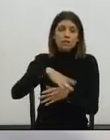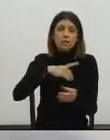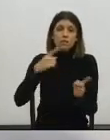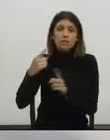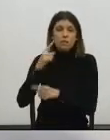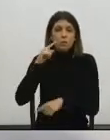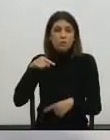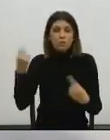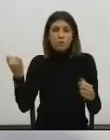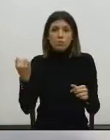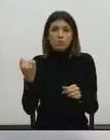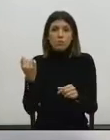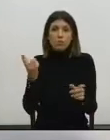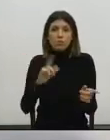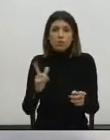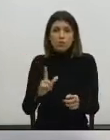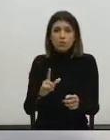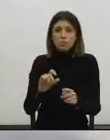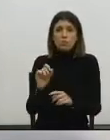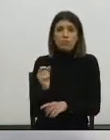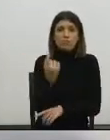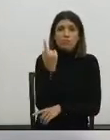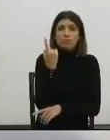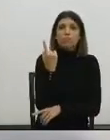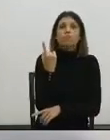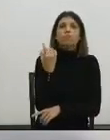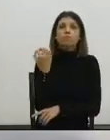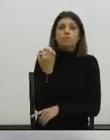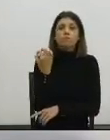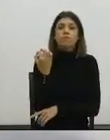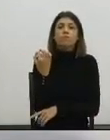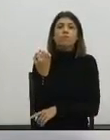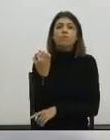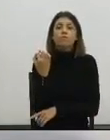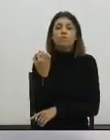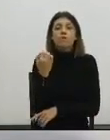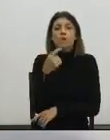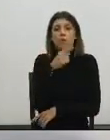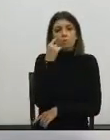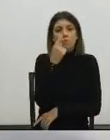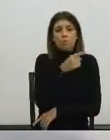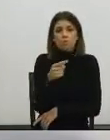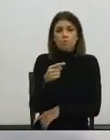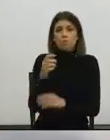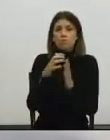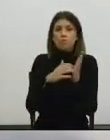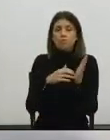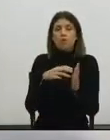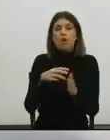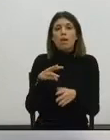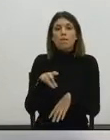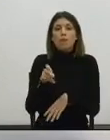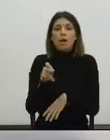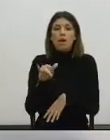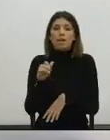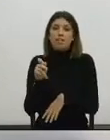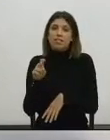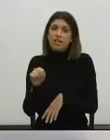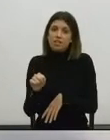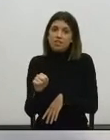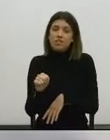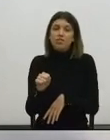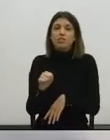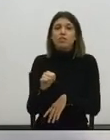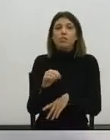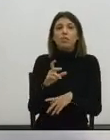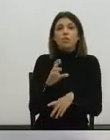públicos de Lisboa aparecem de uma forma tão nobre na nossa literatura, toda a gente conhece, são os parágrafos finais dos maias do Eça de Queiroz, quando o Carlos